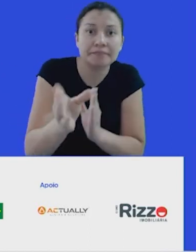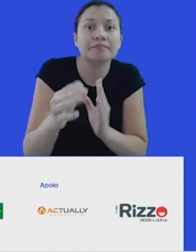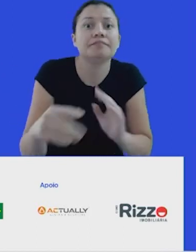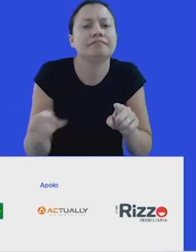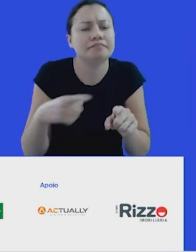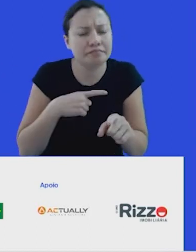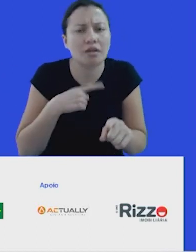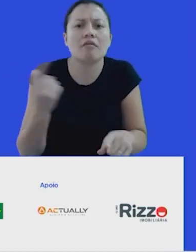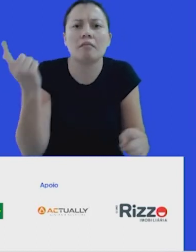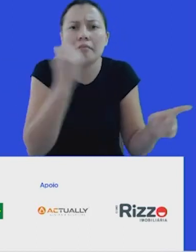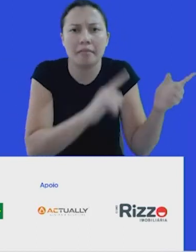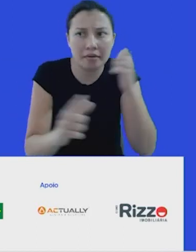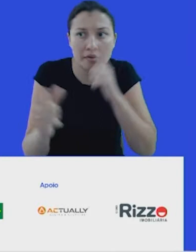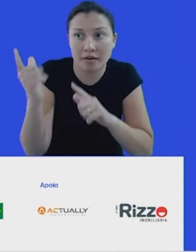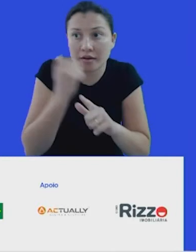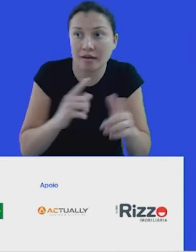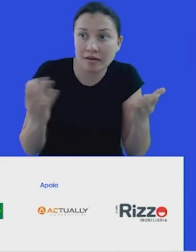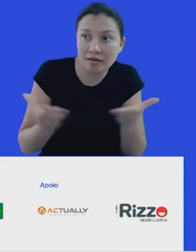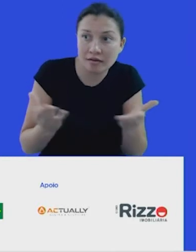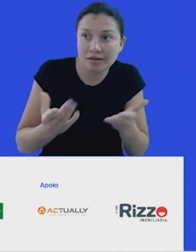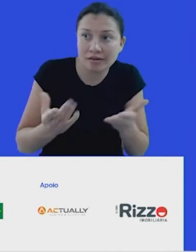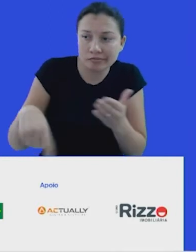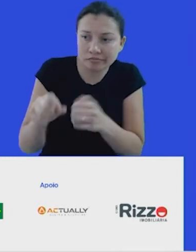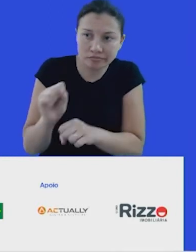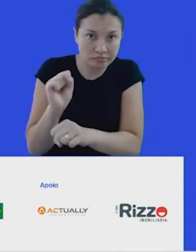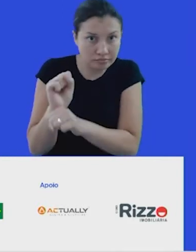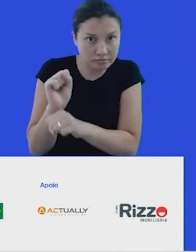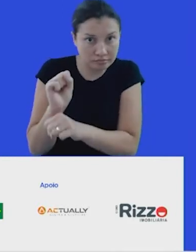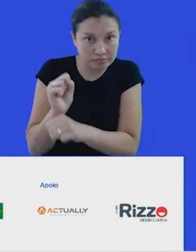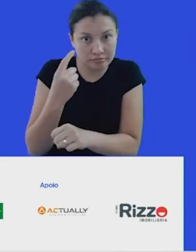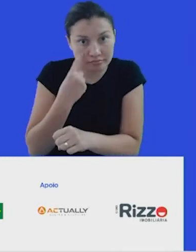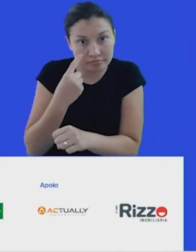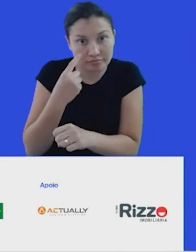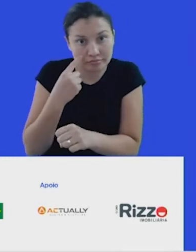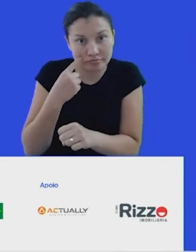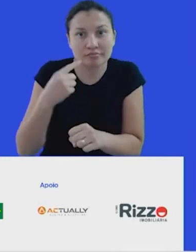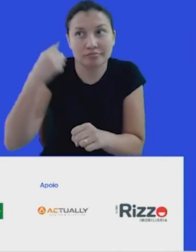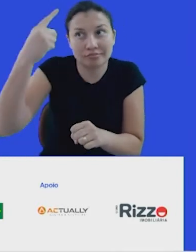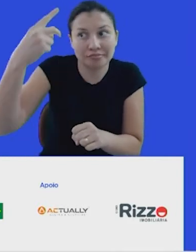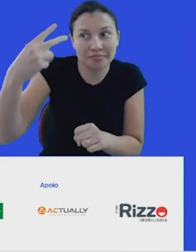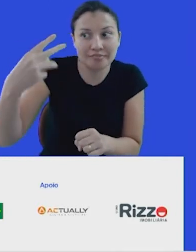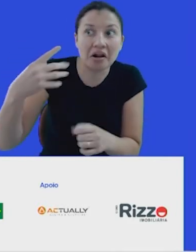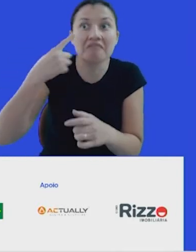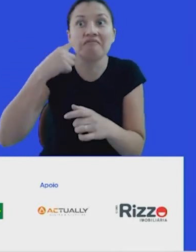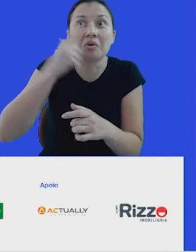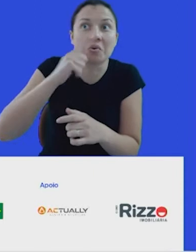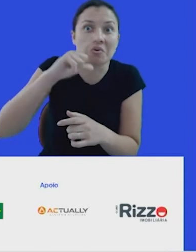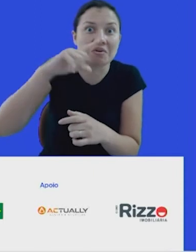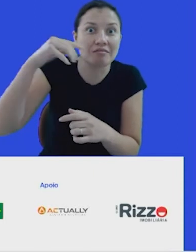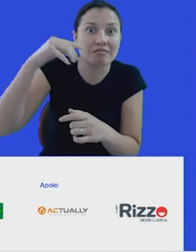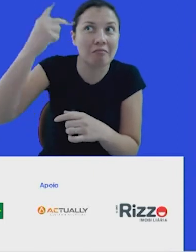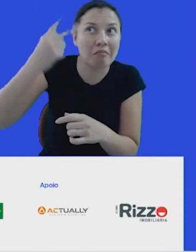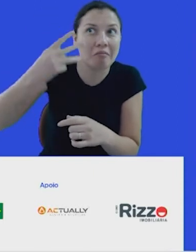conquistas aí. Estamos agora à espera do ranking de 100 Open deste ano, porque a gente conseguiu se manter lá no fódio, sempre entre